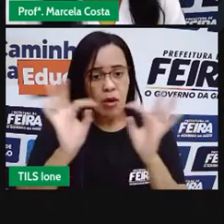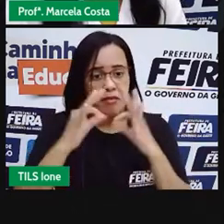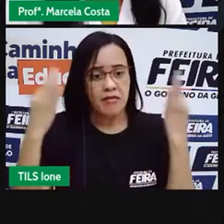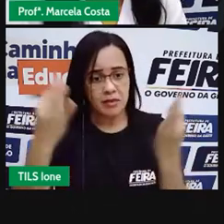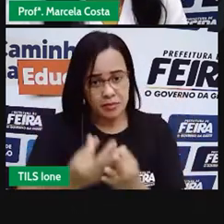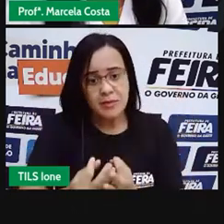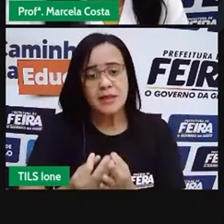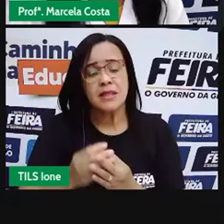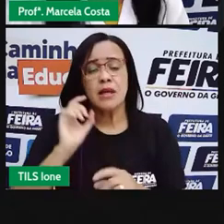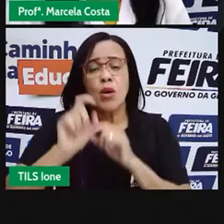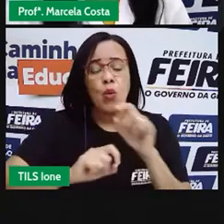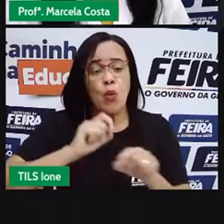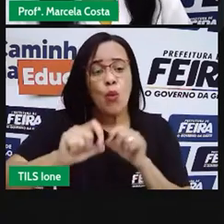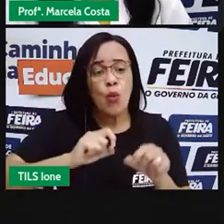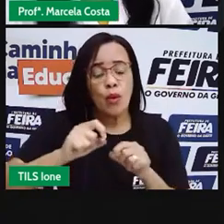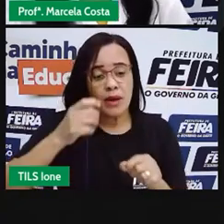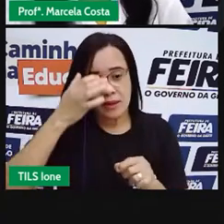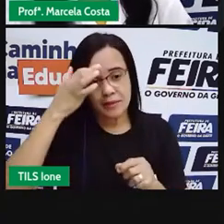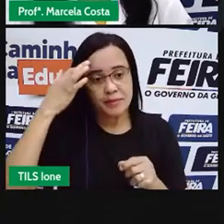tarefas.